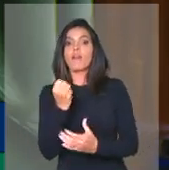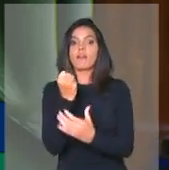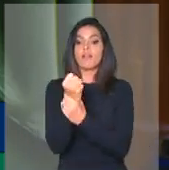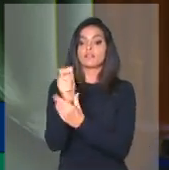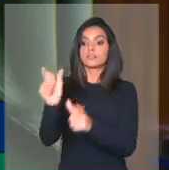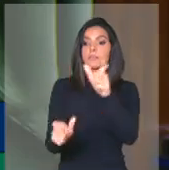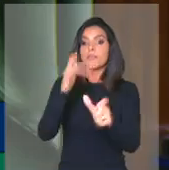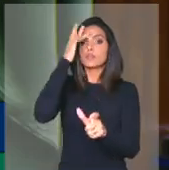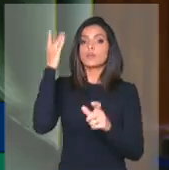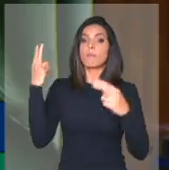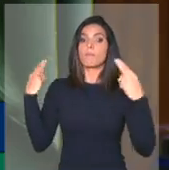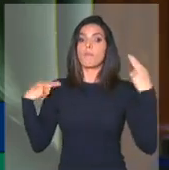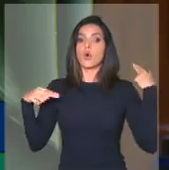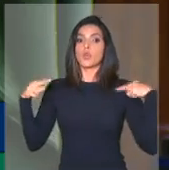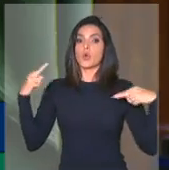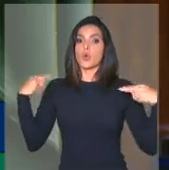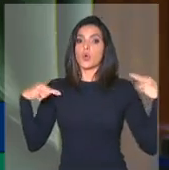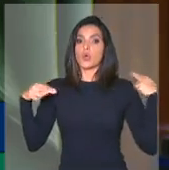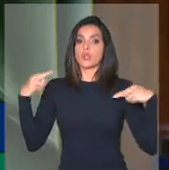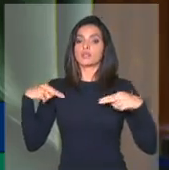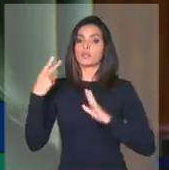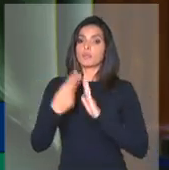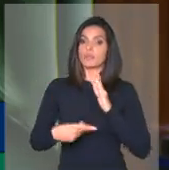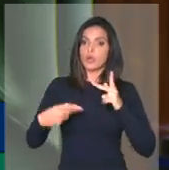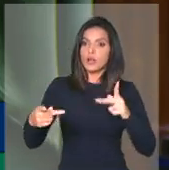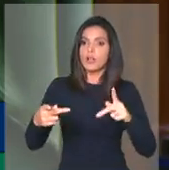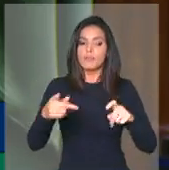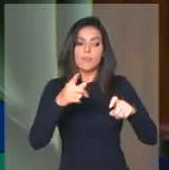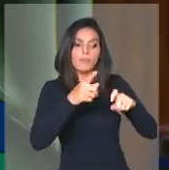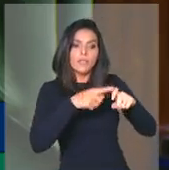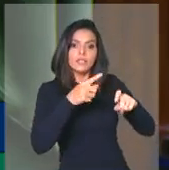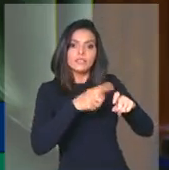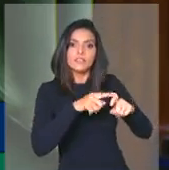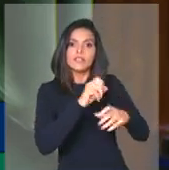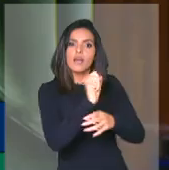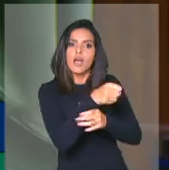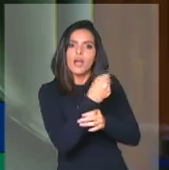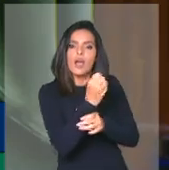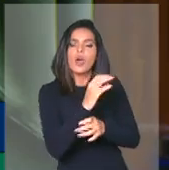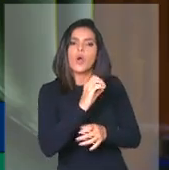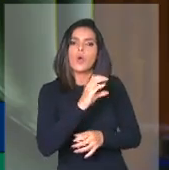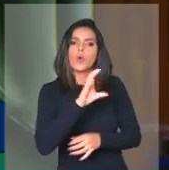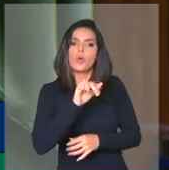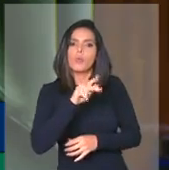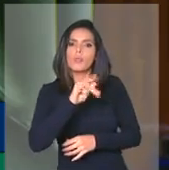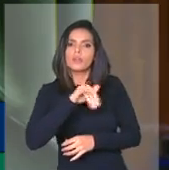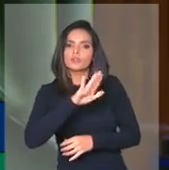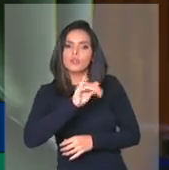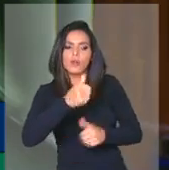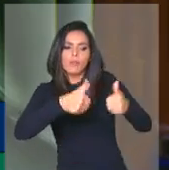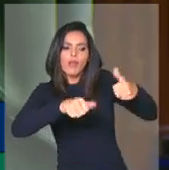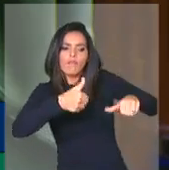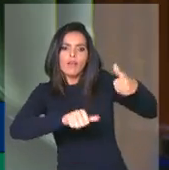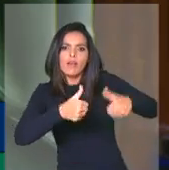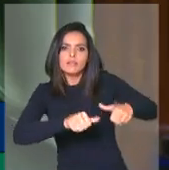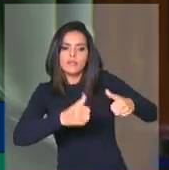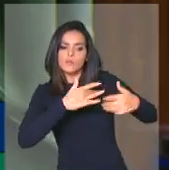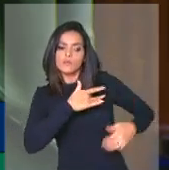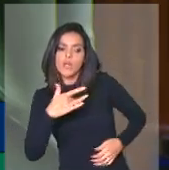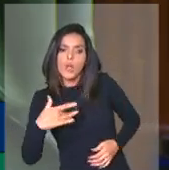profissional programas permanentes de medicina ocupacional para avaliação periódica de saúde.